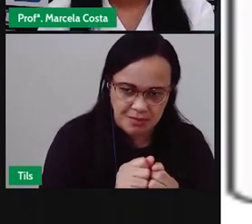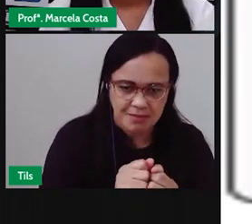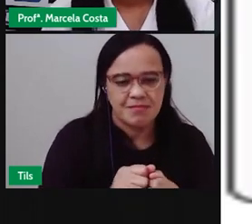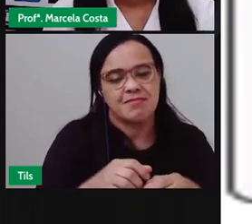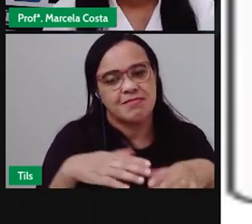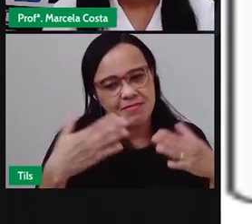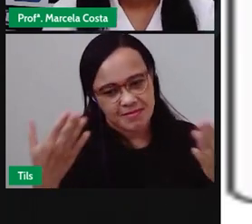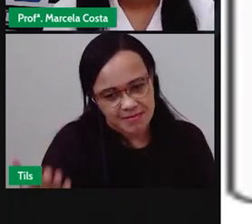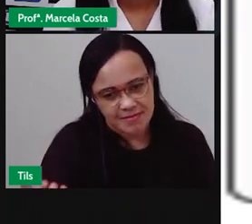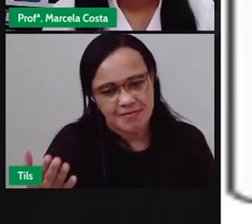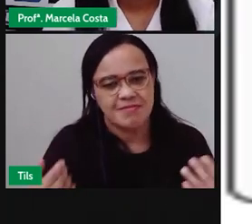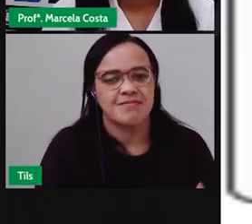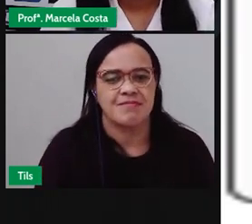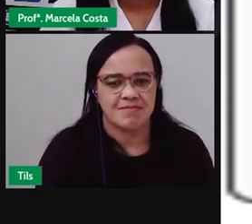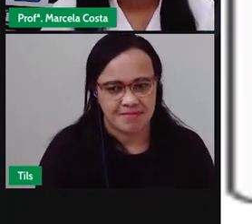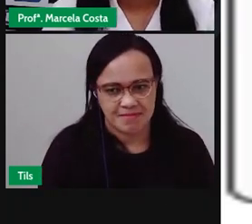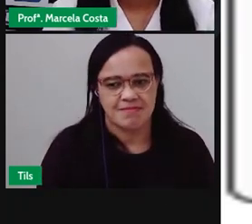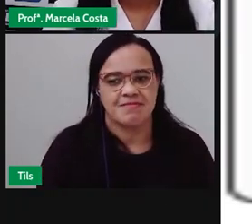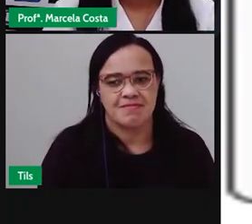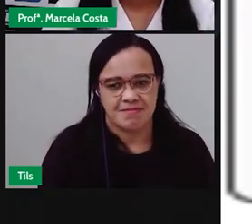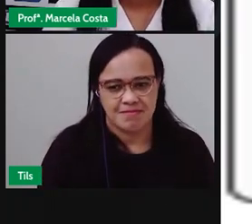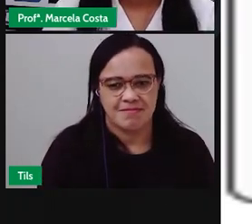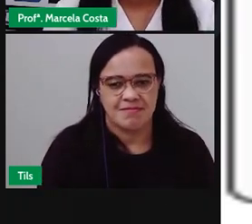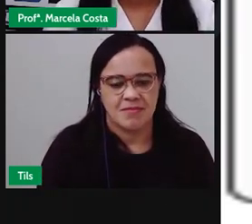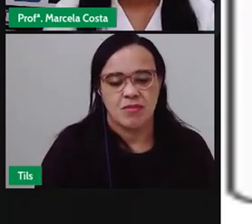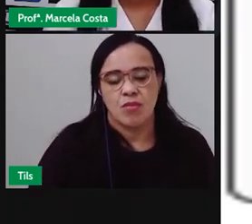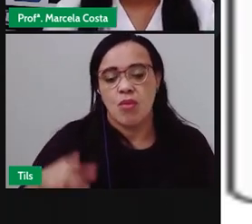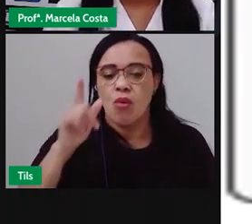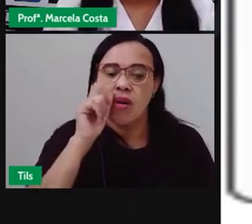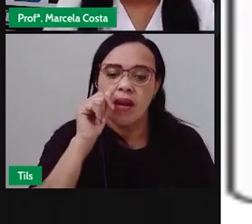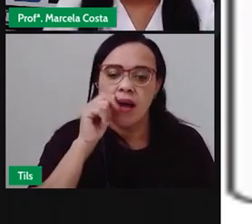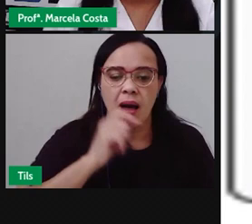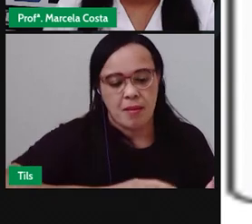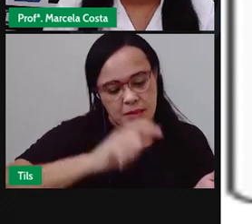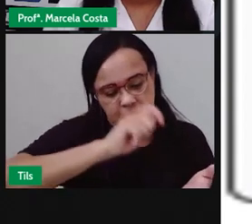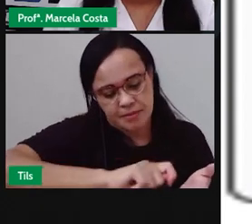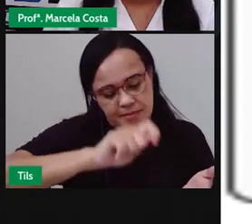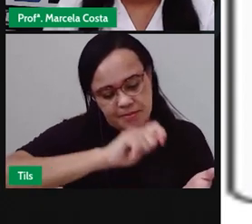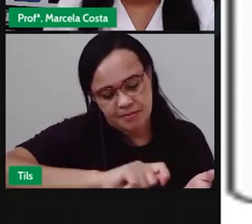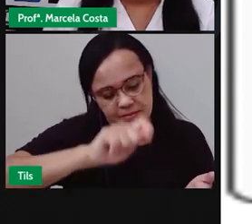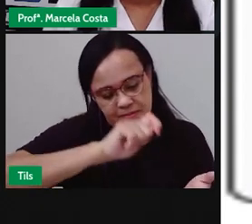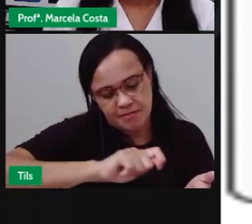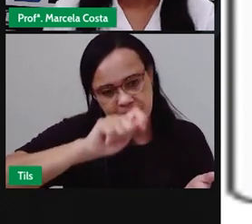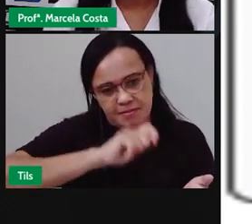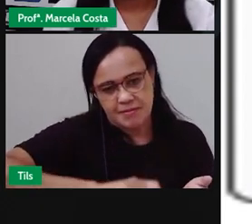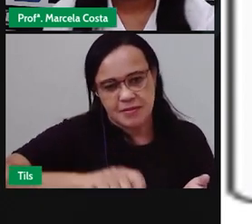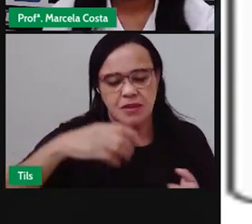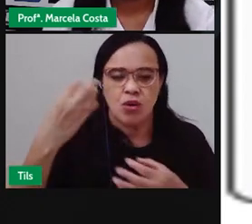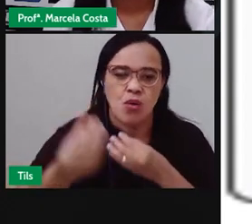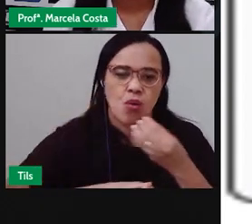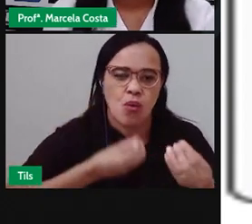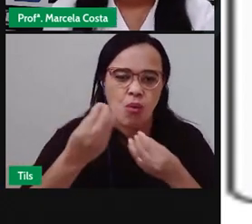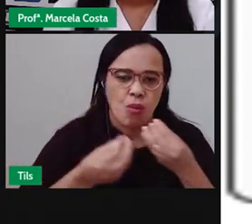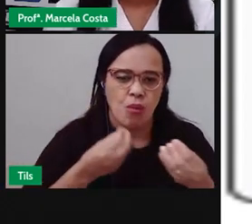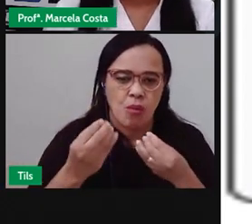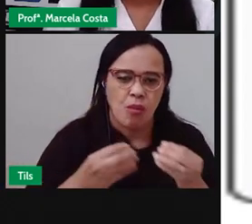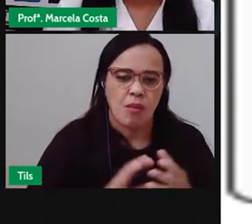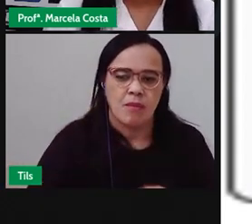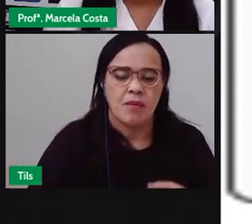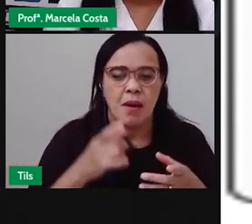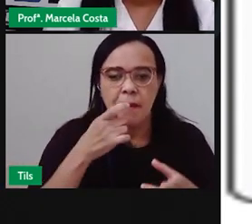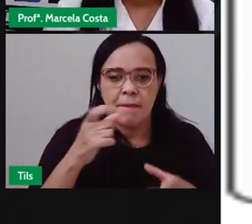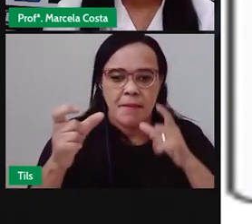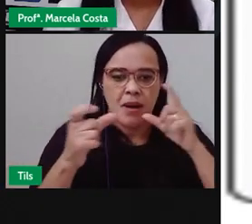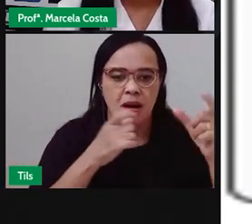conseguindo Ver o movimento Que é feito com o lápis Para escrever essa letra? Que outra palavra A